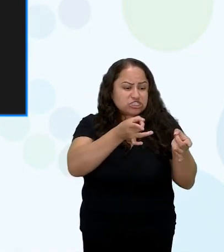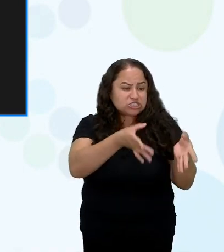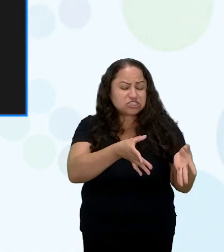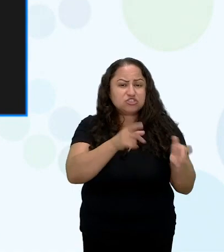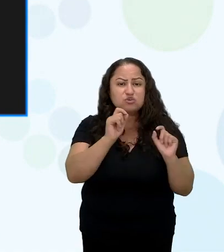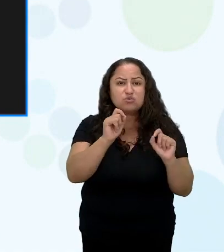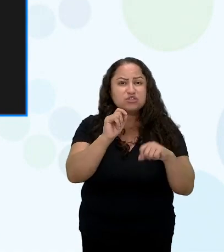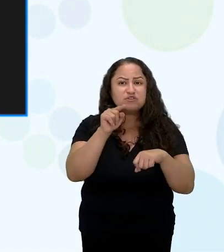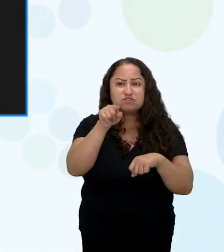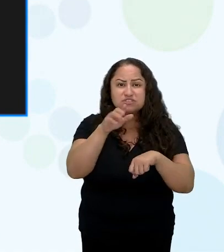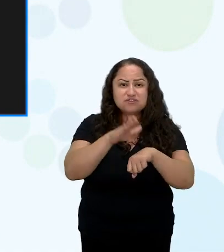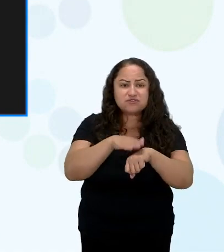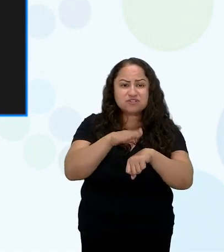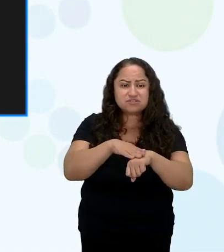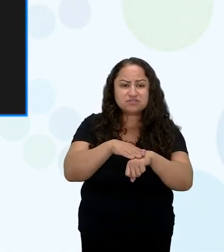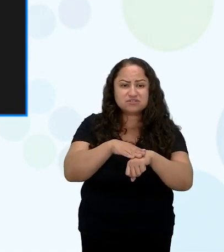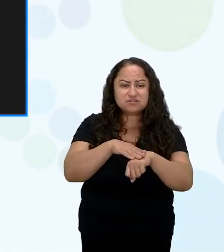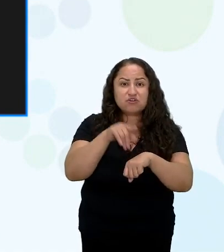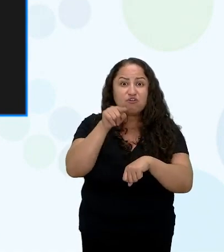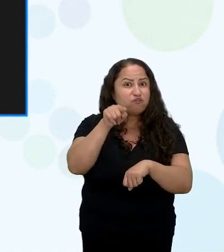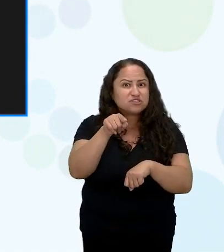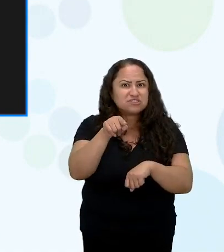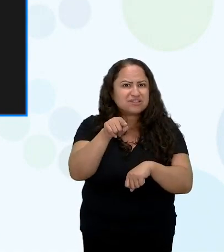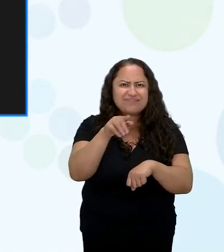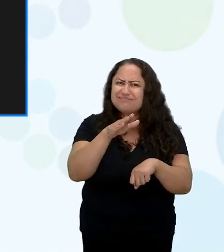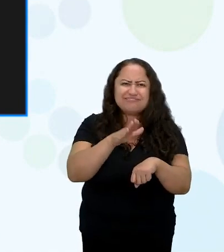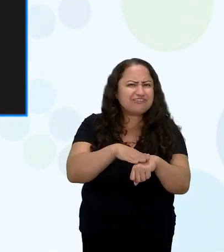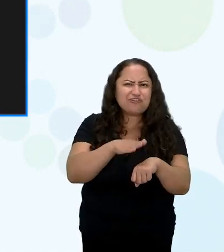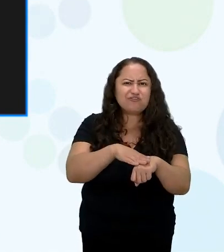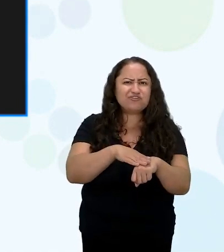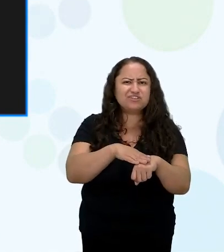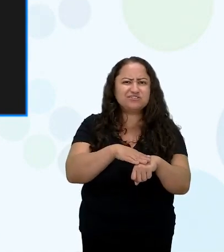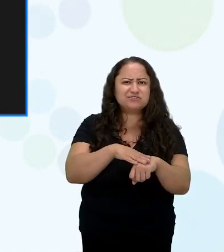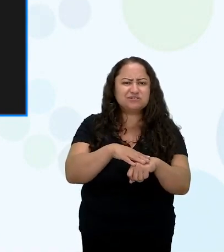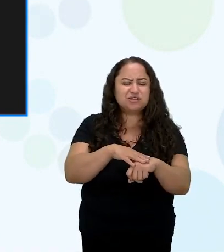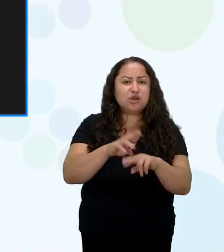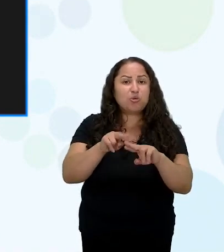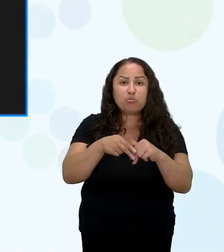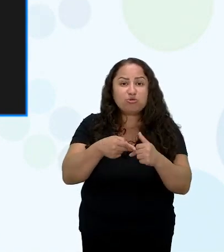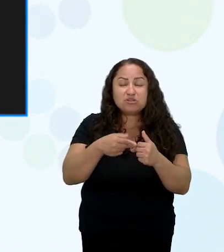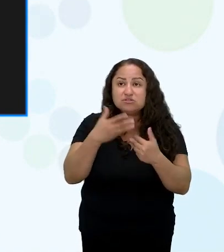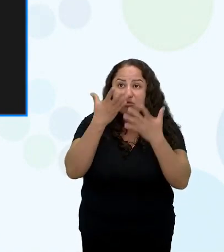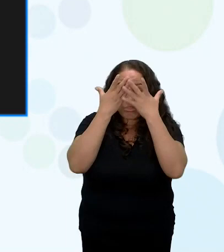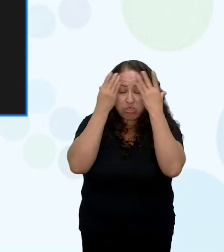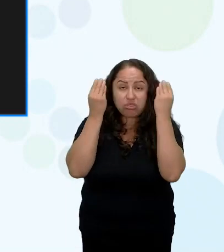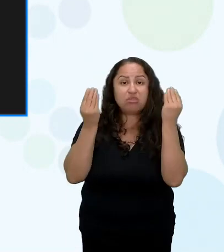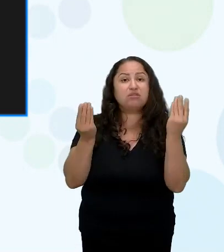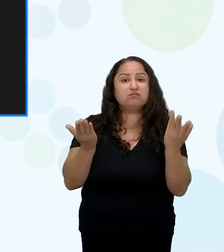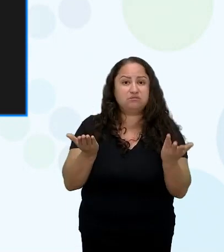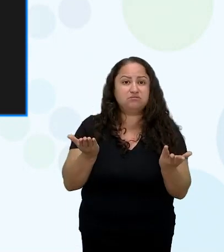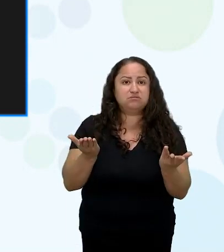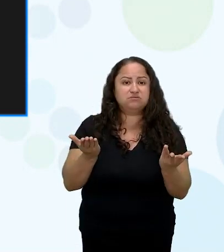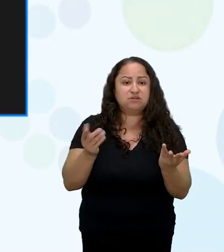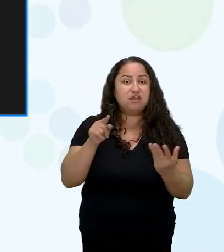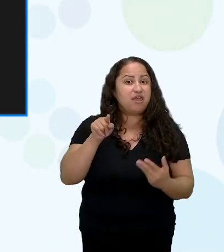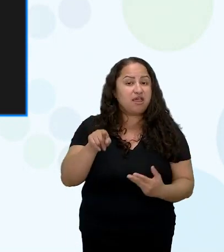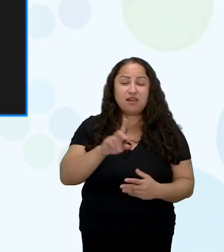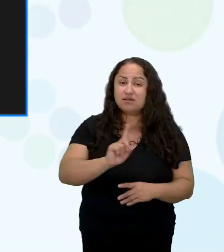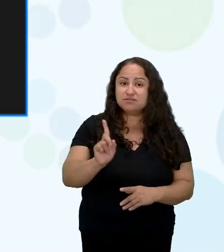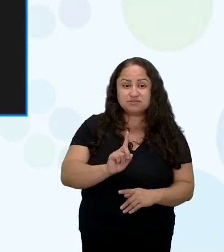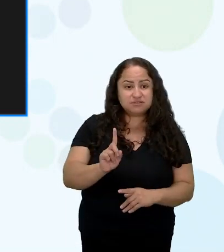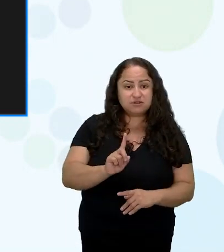fazia você não fez então por isso que você está esquecida e ela não ela